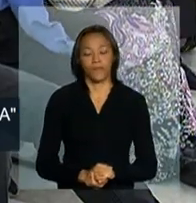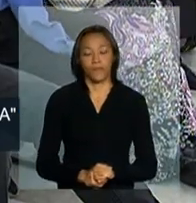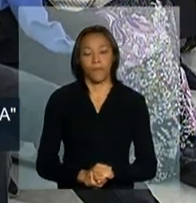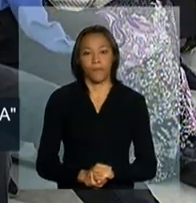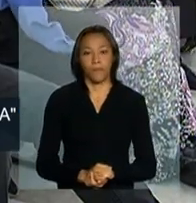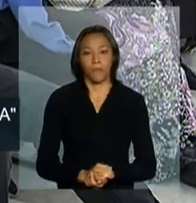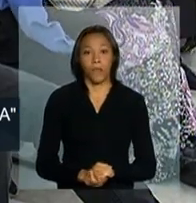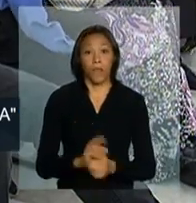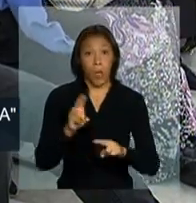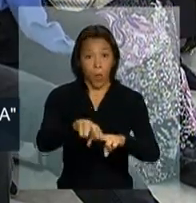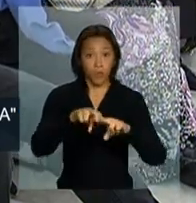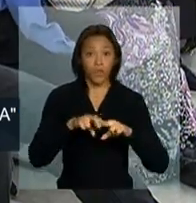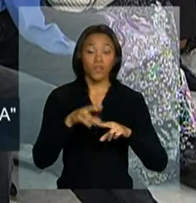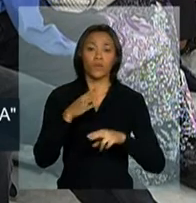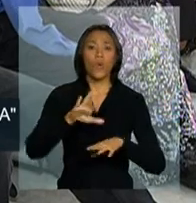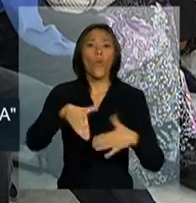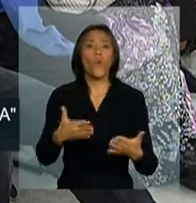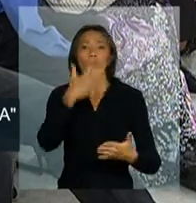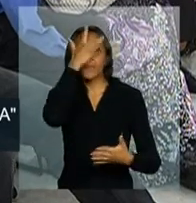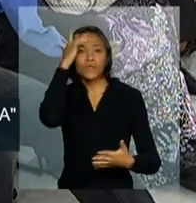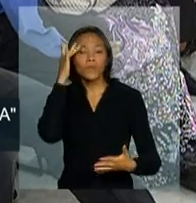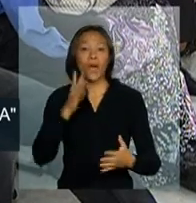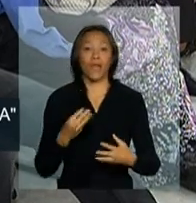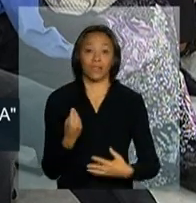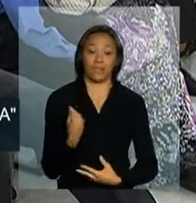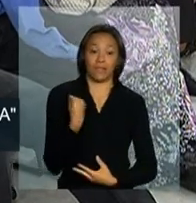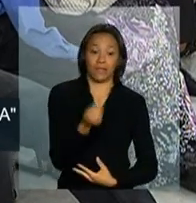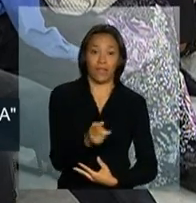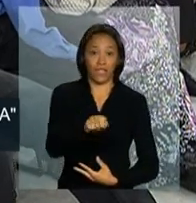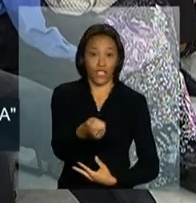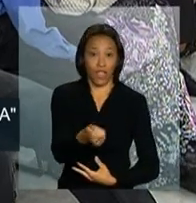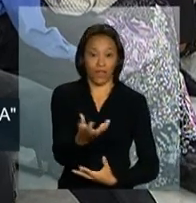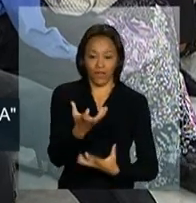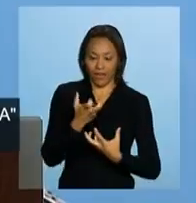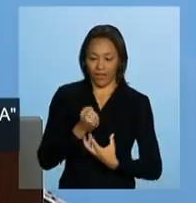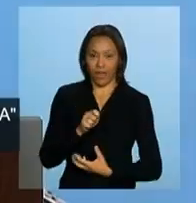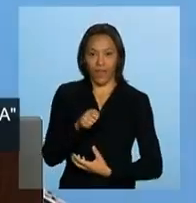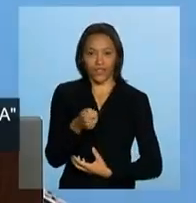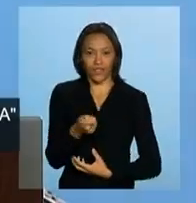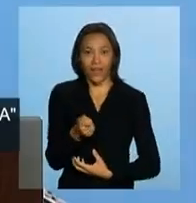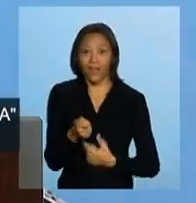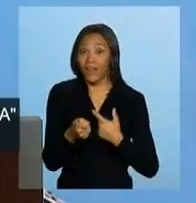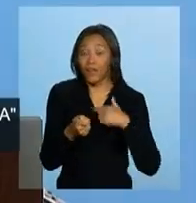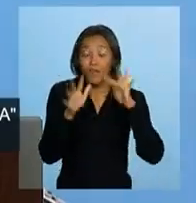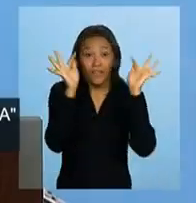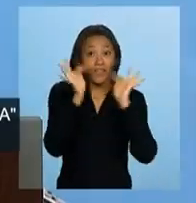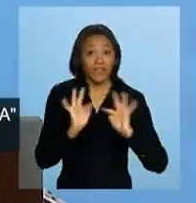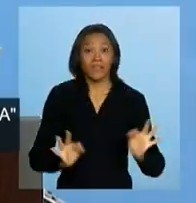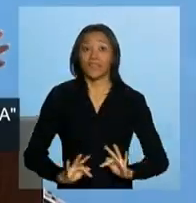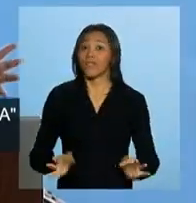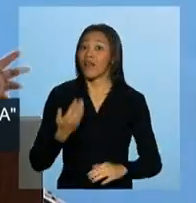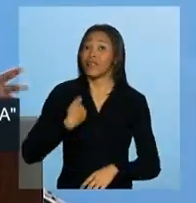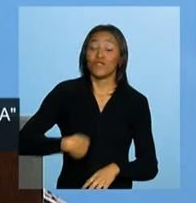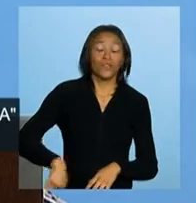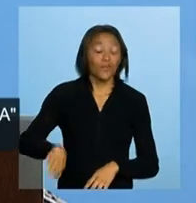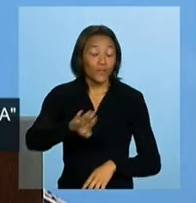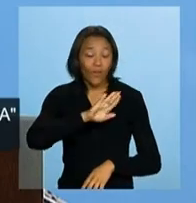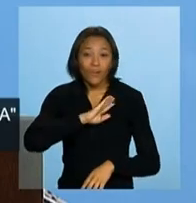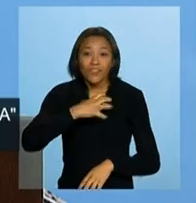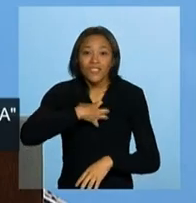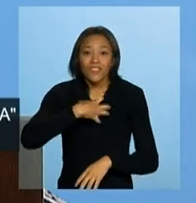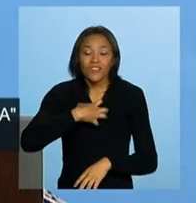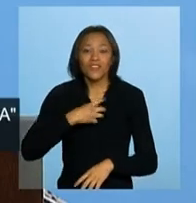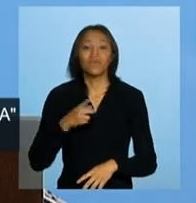Por isso, quando alguém recebe a chave, é uma felicidade que nós somos todos aqui